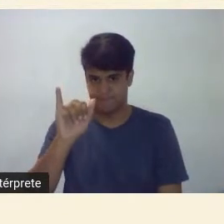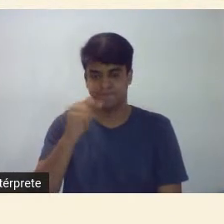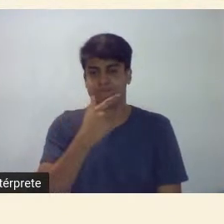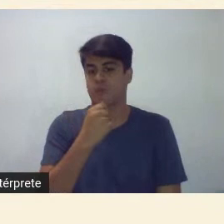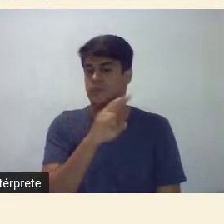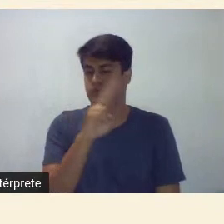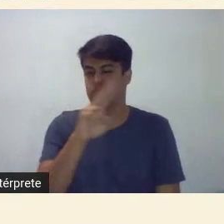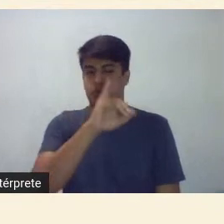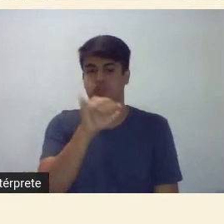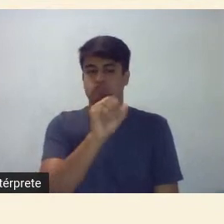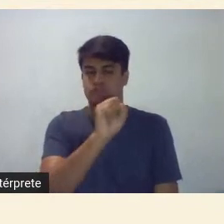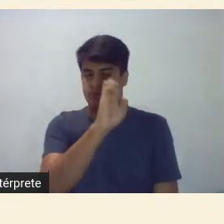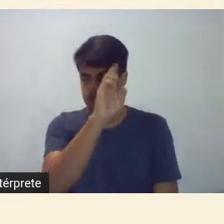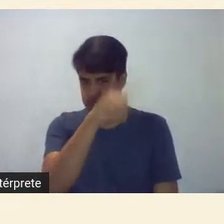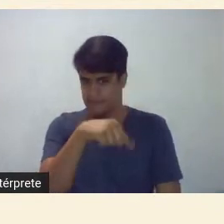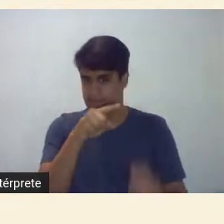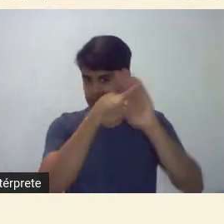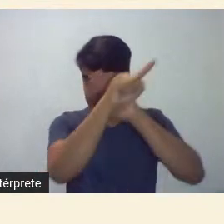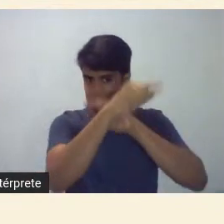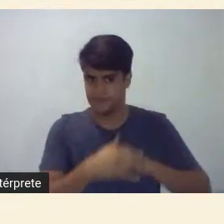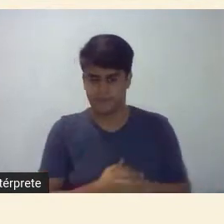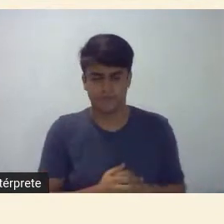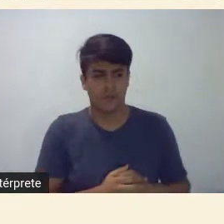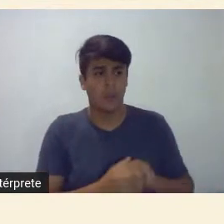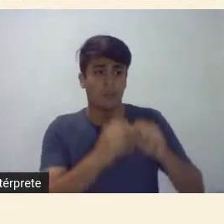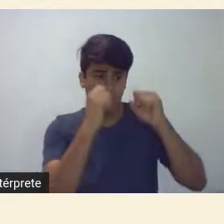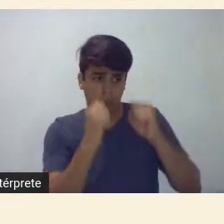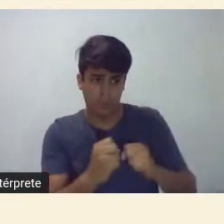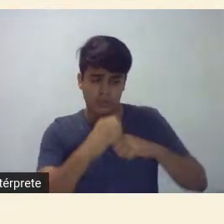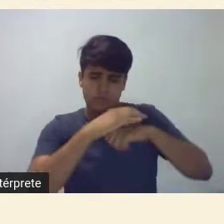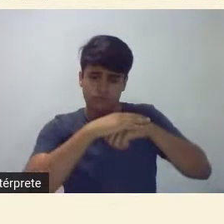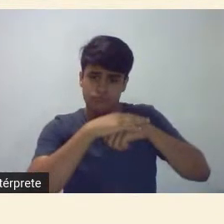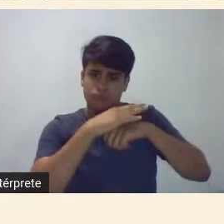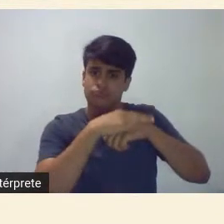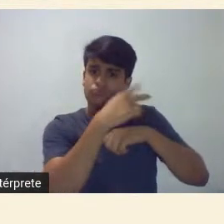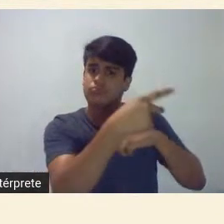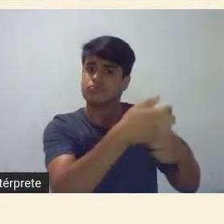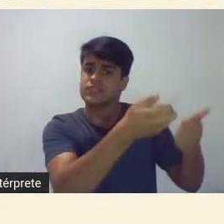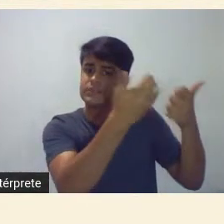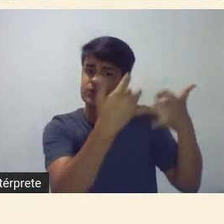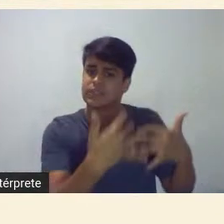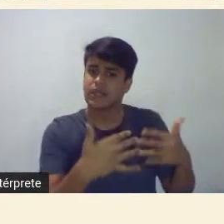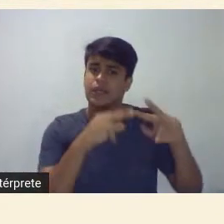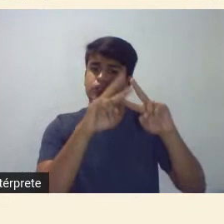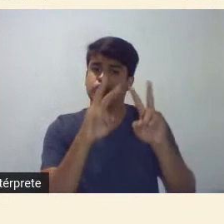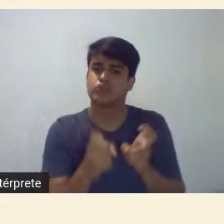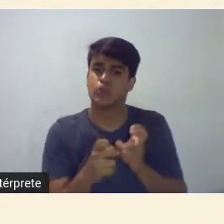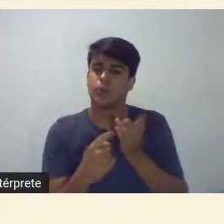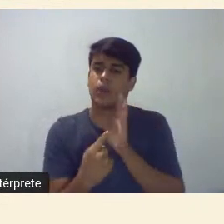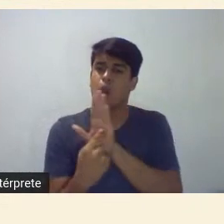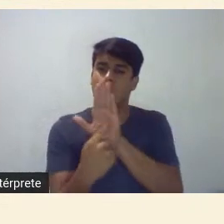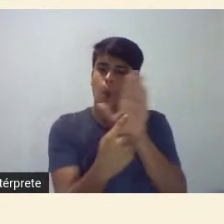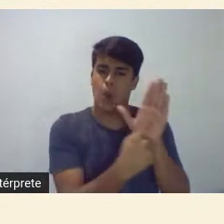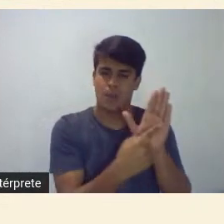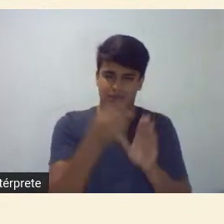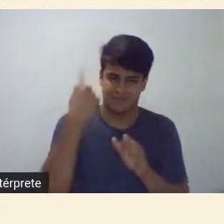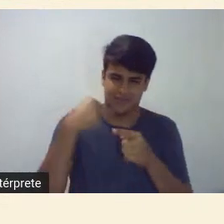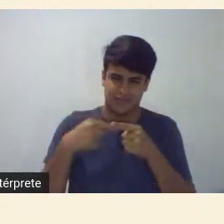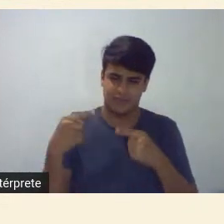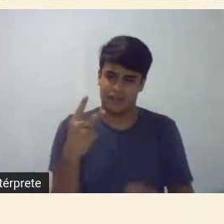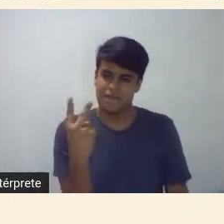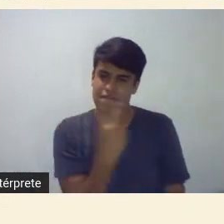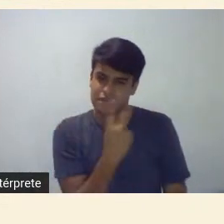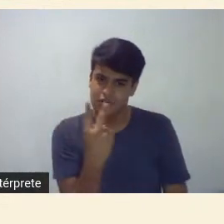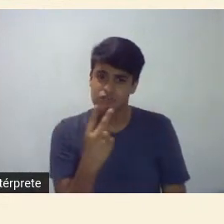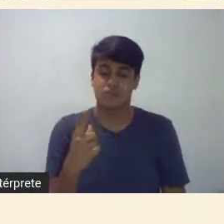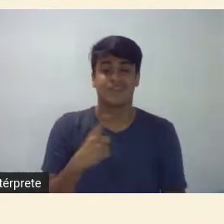Neto ele pergunta Aracy você poderia falar um pouco sobre a distribuição das obras da exposição de 22 que está no livro de